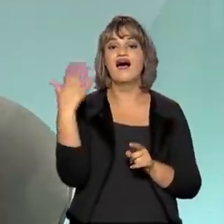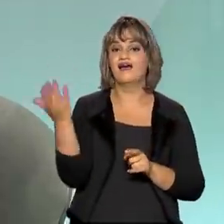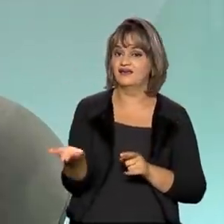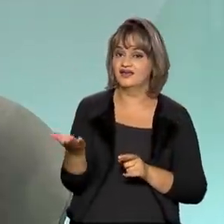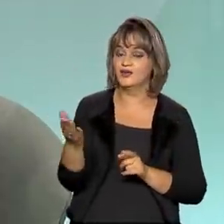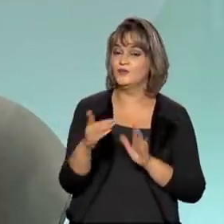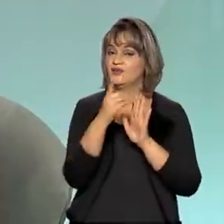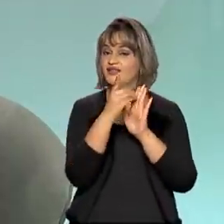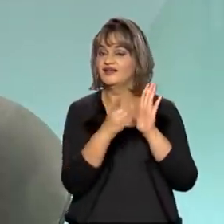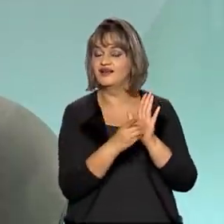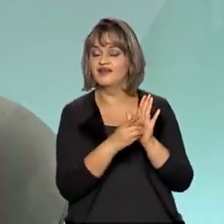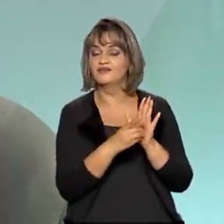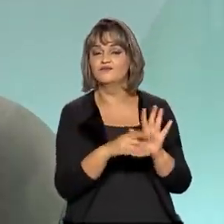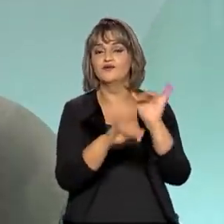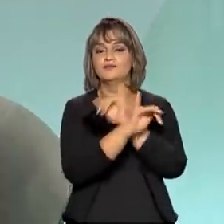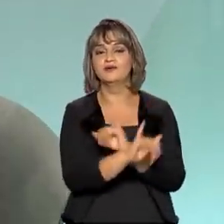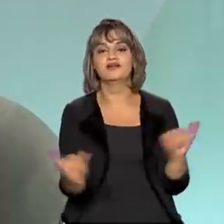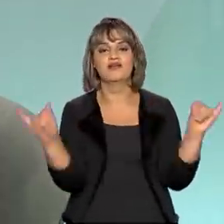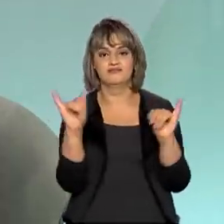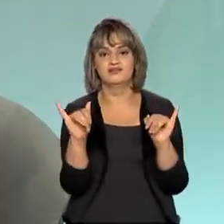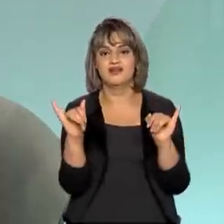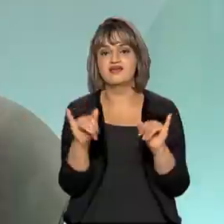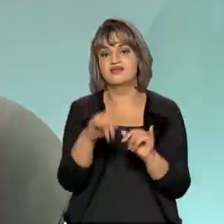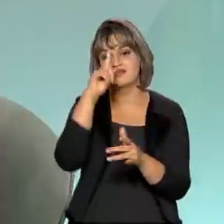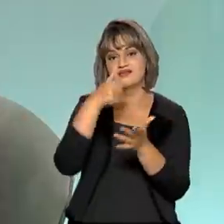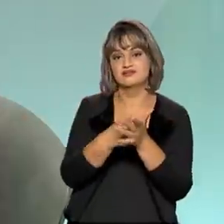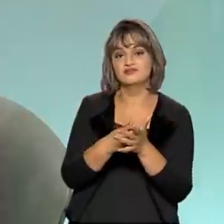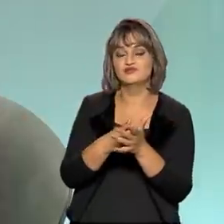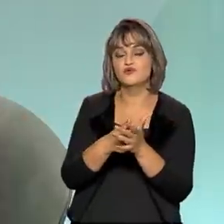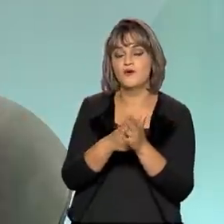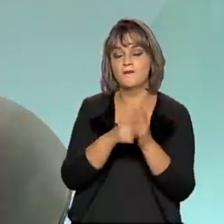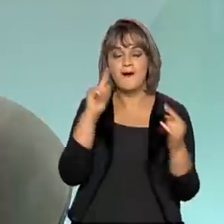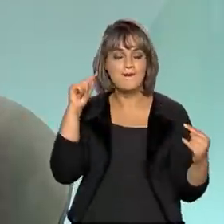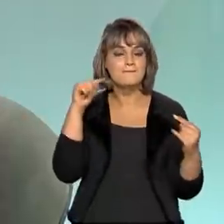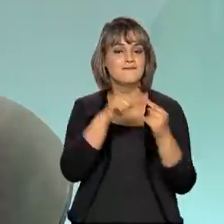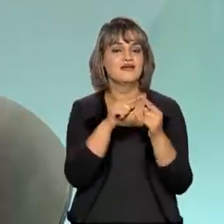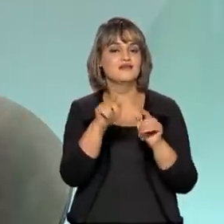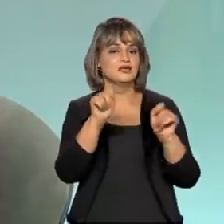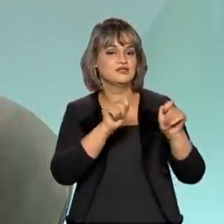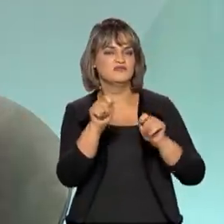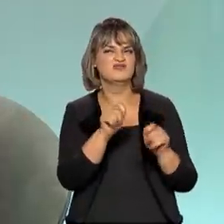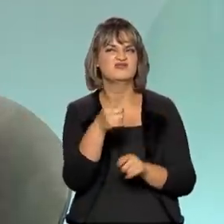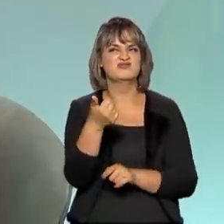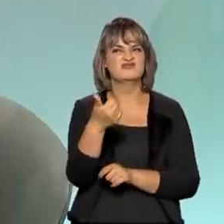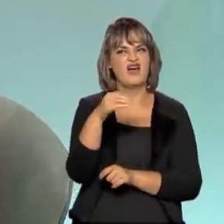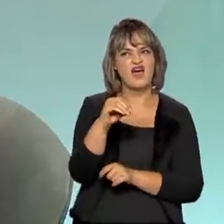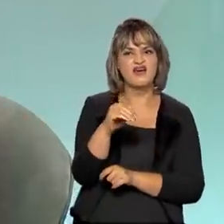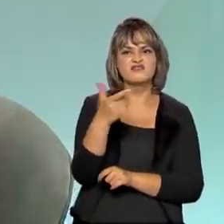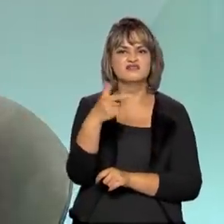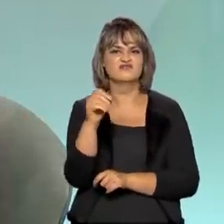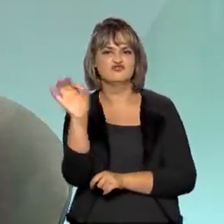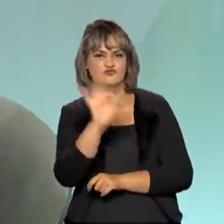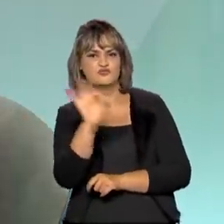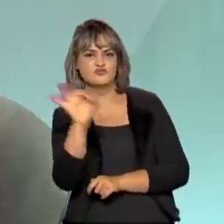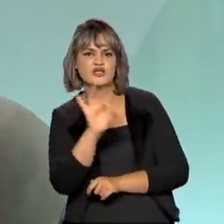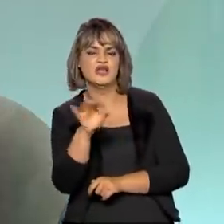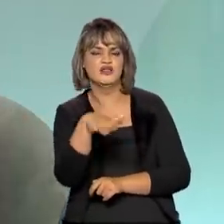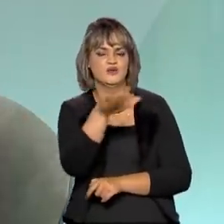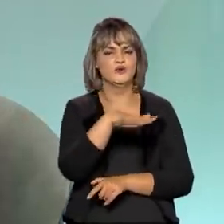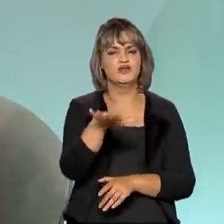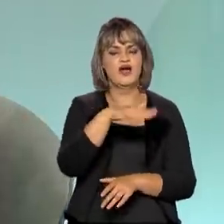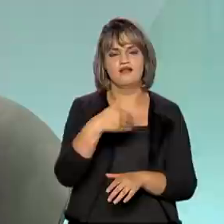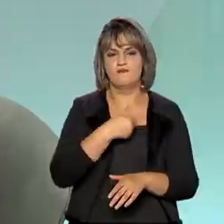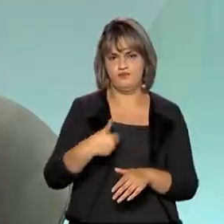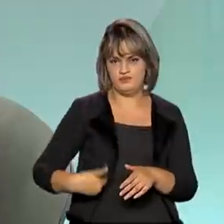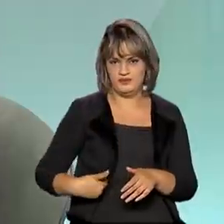decreto foi emitido e estabelecendo uma meta de redução entre 10% e 20% para toda a administração pública